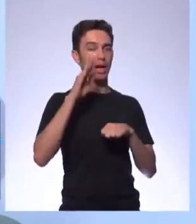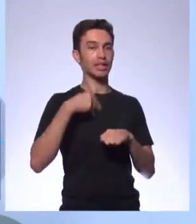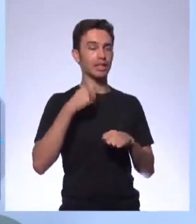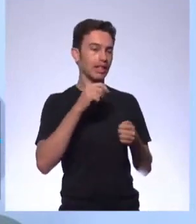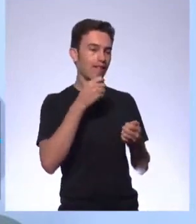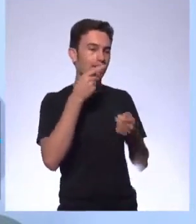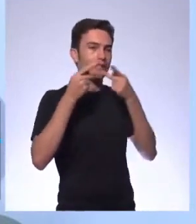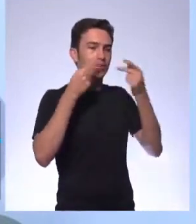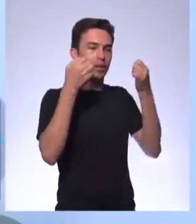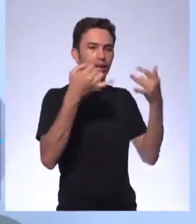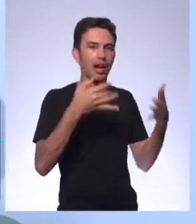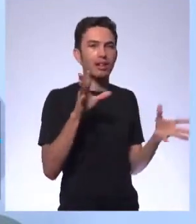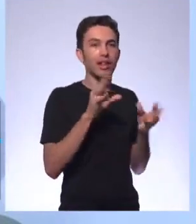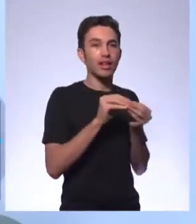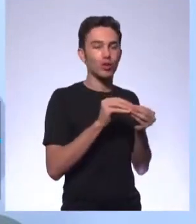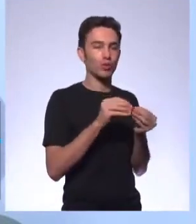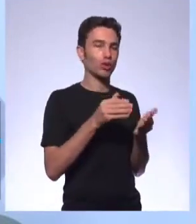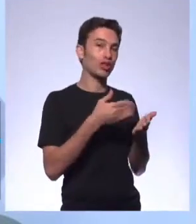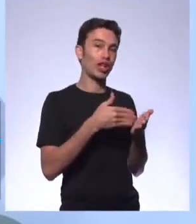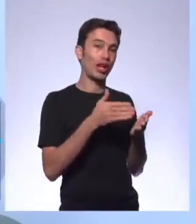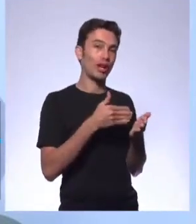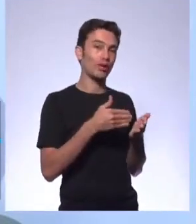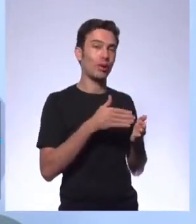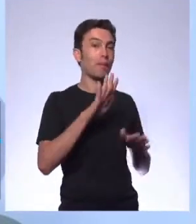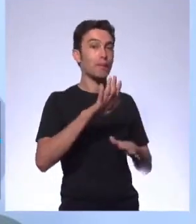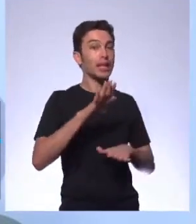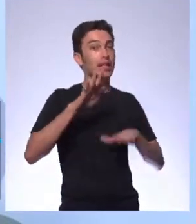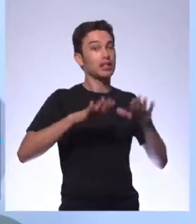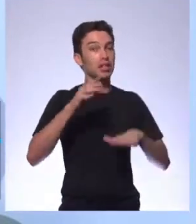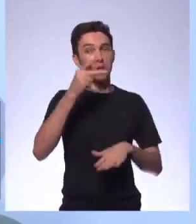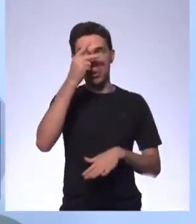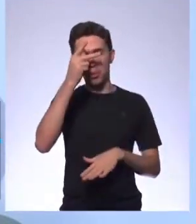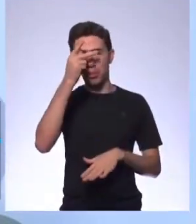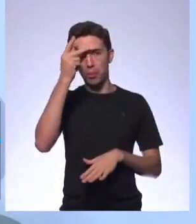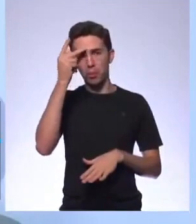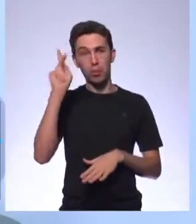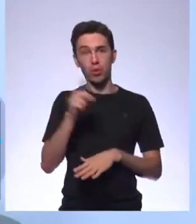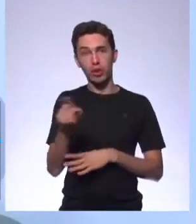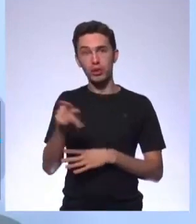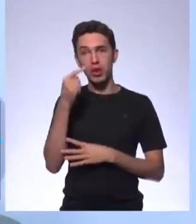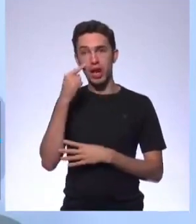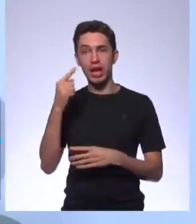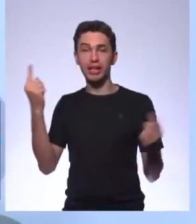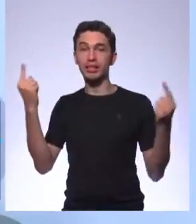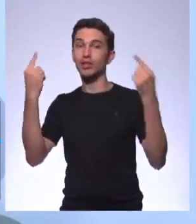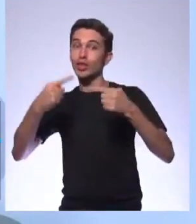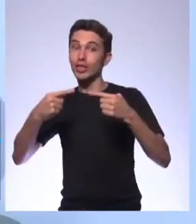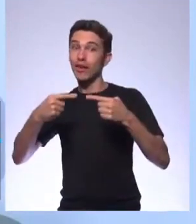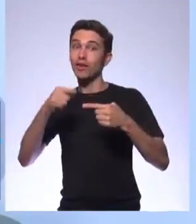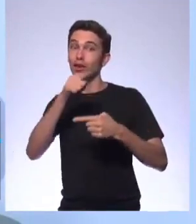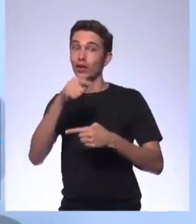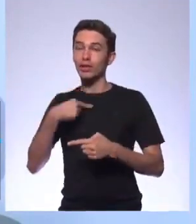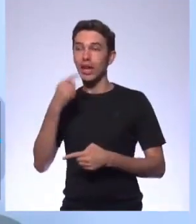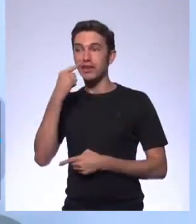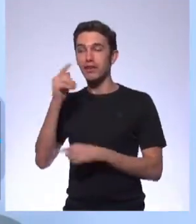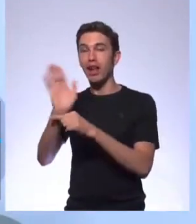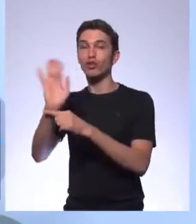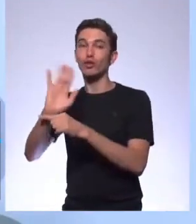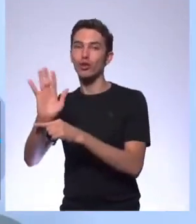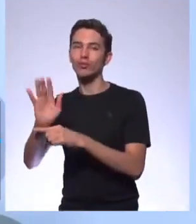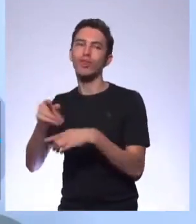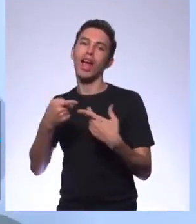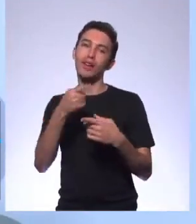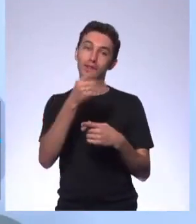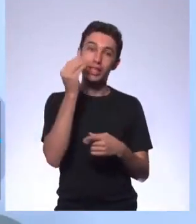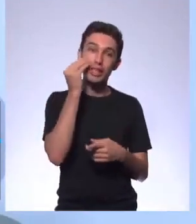de falar sobre filme. Mas se o professor te passar em um desafio de um filme que talvez você não conheça tanto, vai ler, vai pesquisar. Então, saber muito